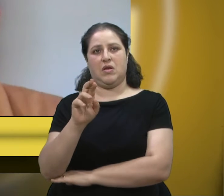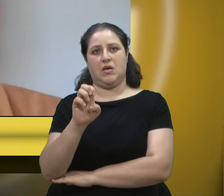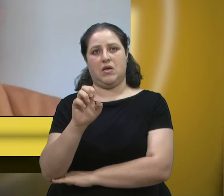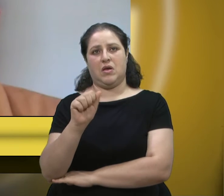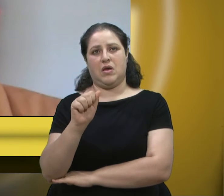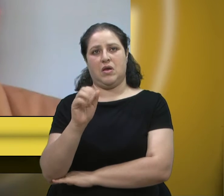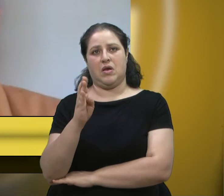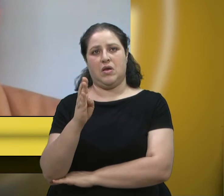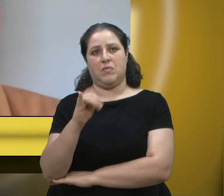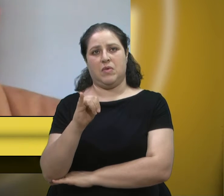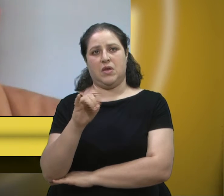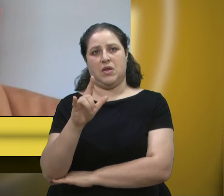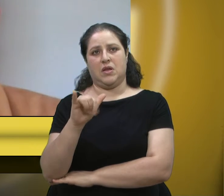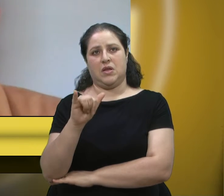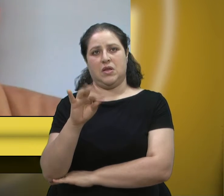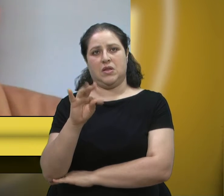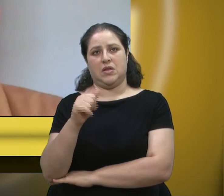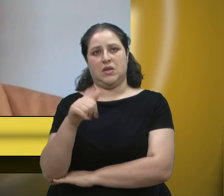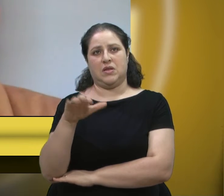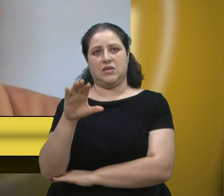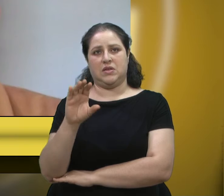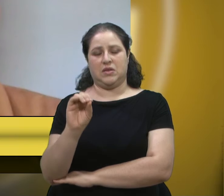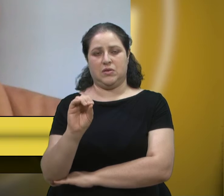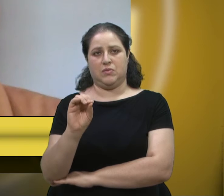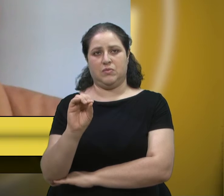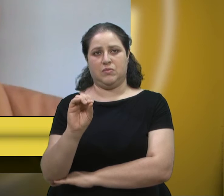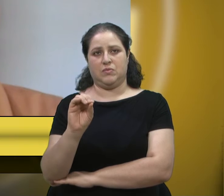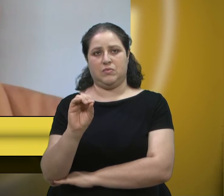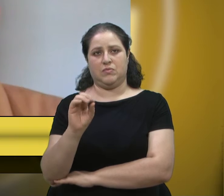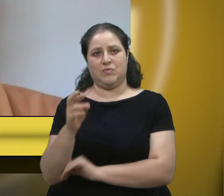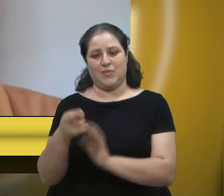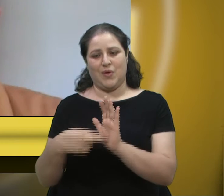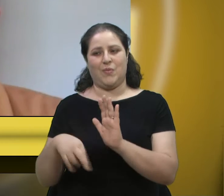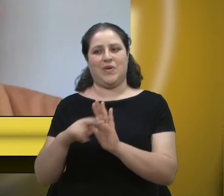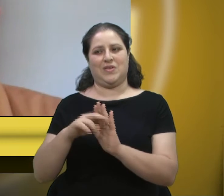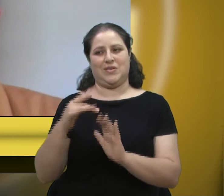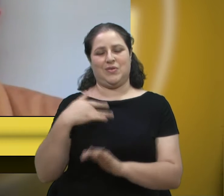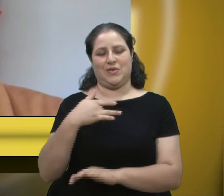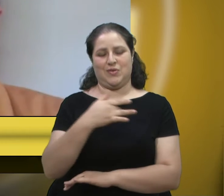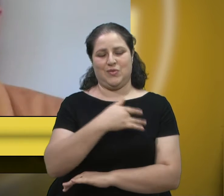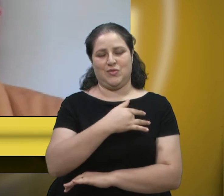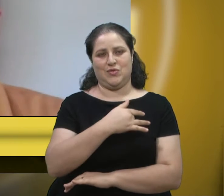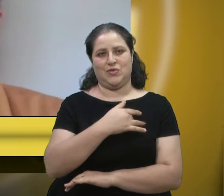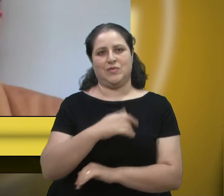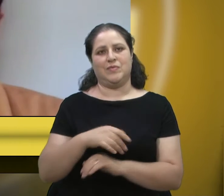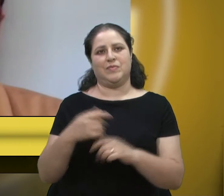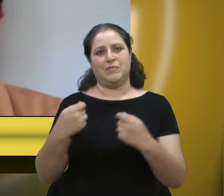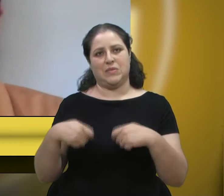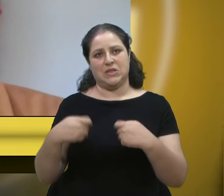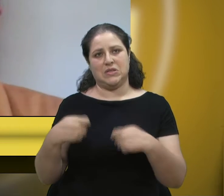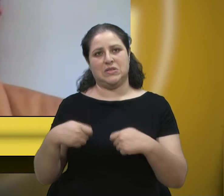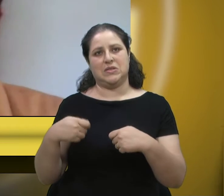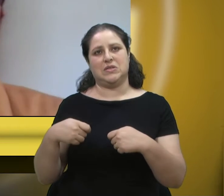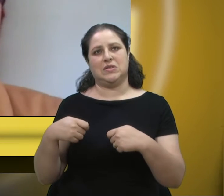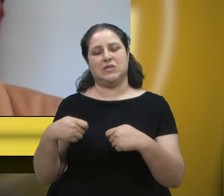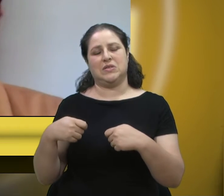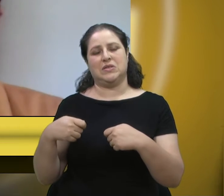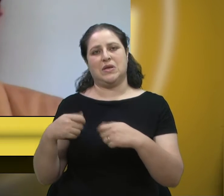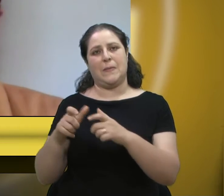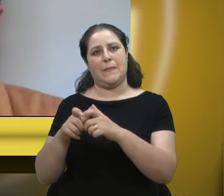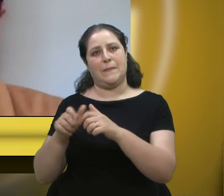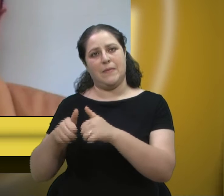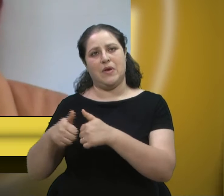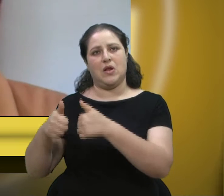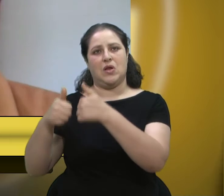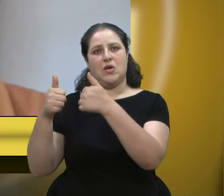Rafael Bueno protagoniza, que é na conclusão da ampliação do HG e que nos traria mais leitos,